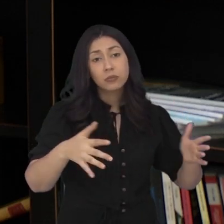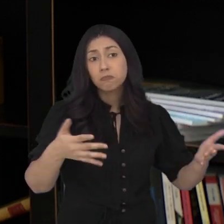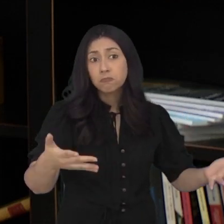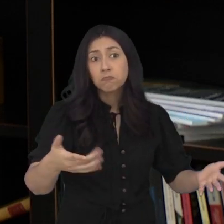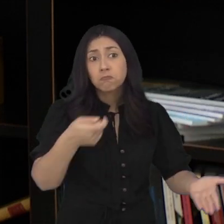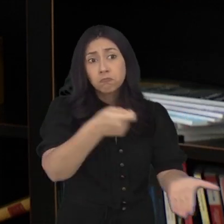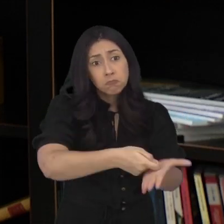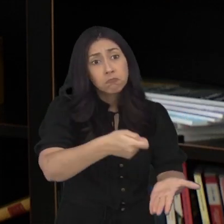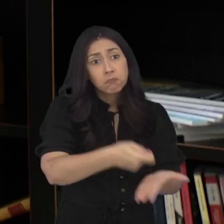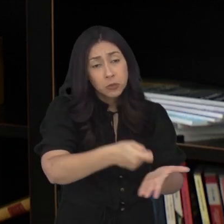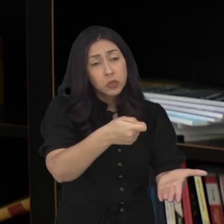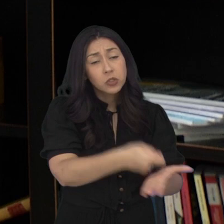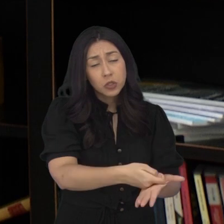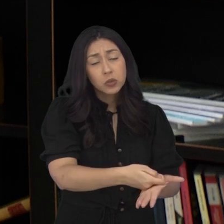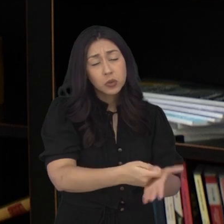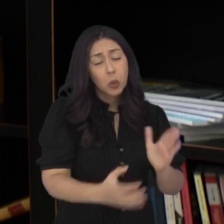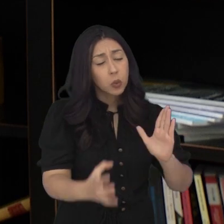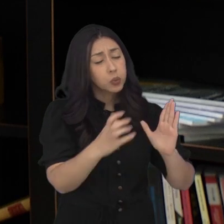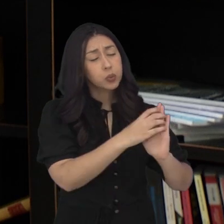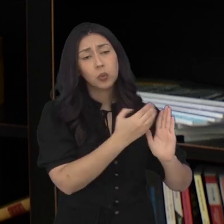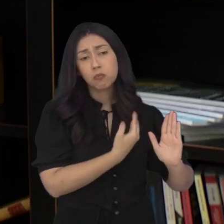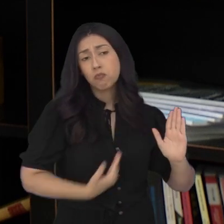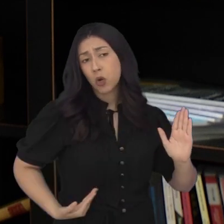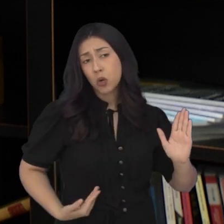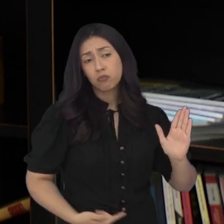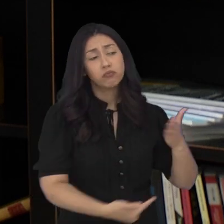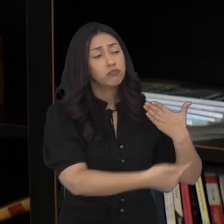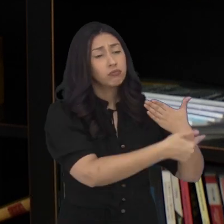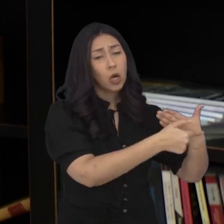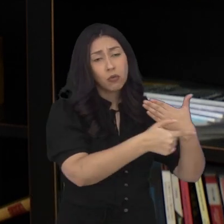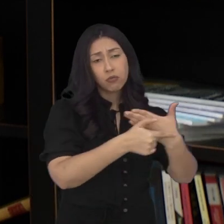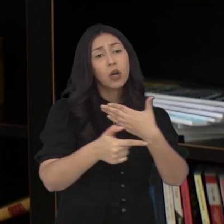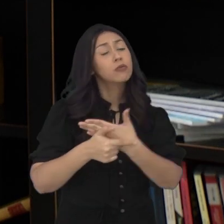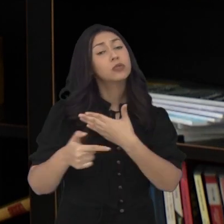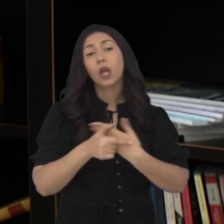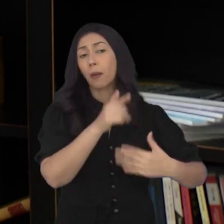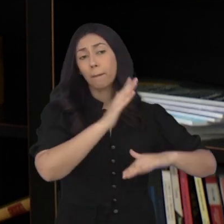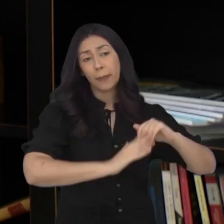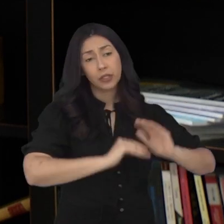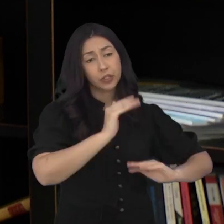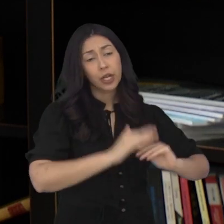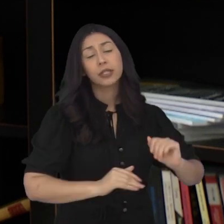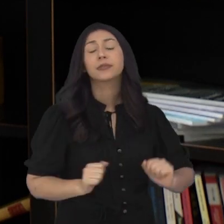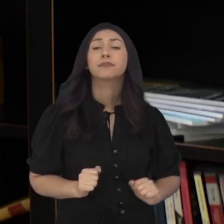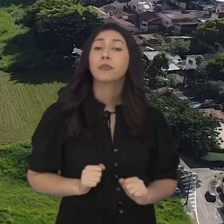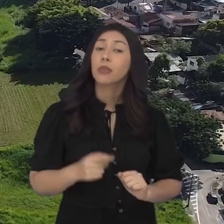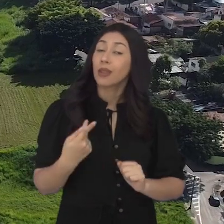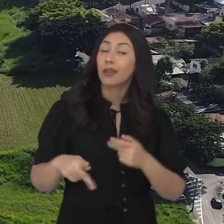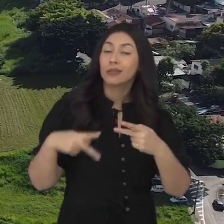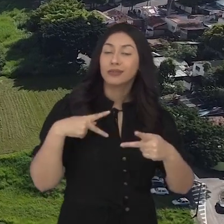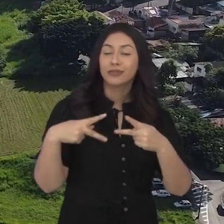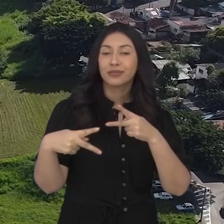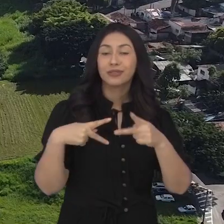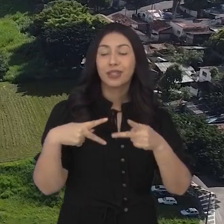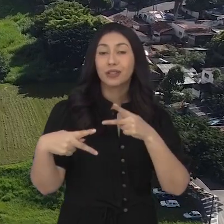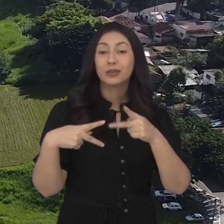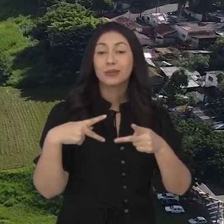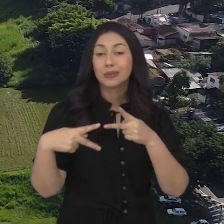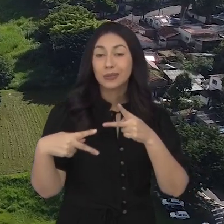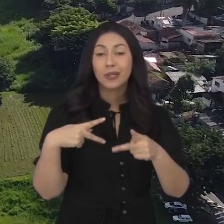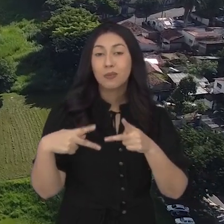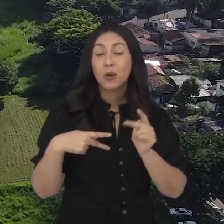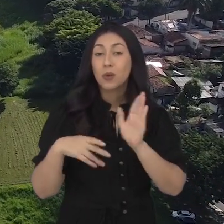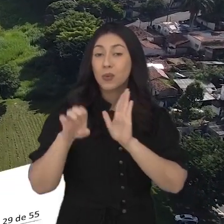exigidos do servidor nas funções por eles exercidas. Em São José dos